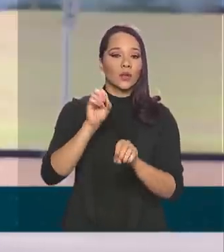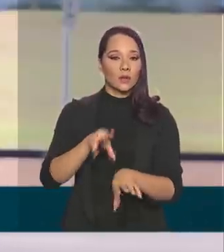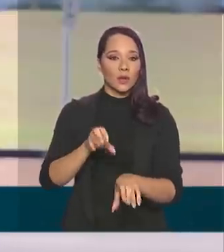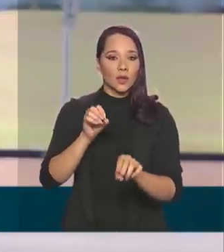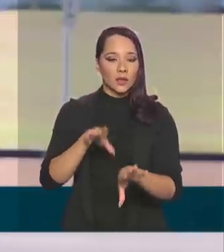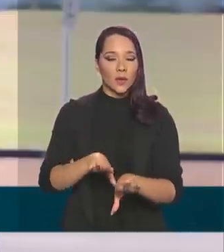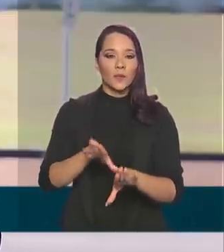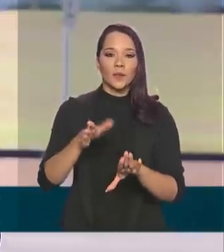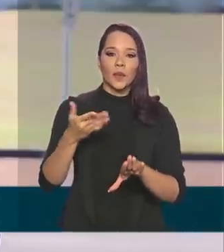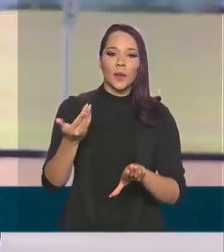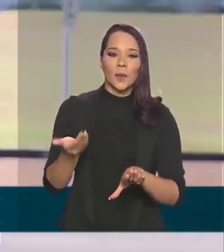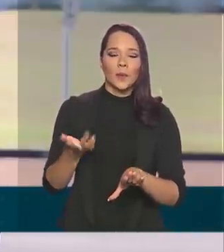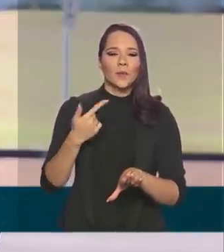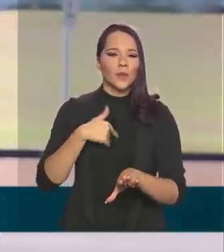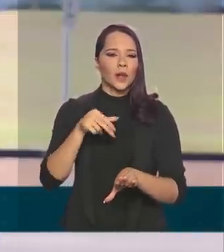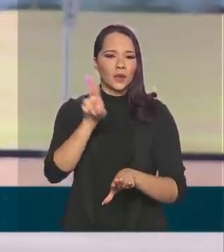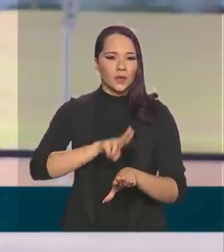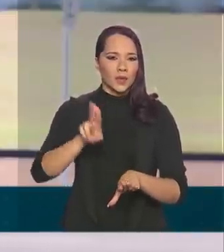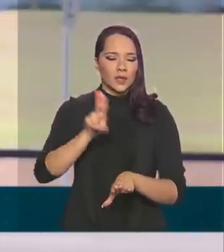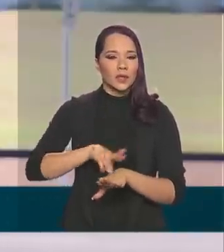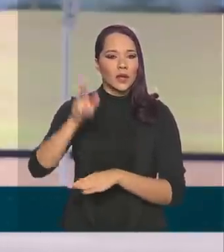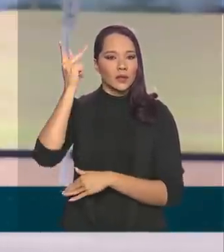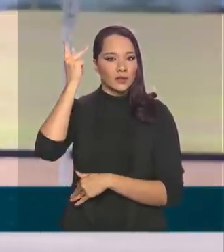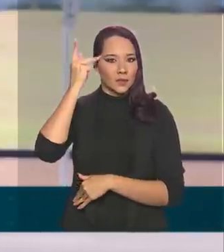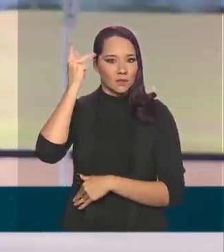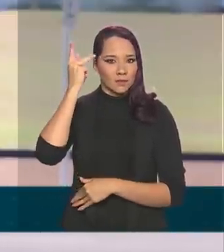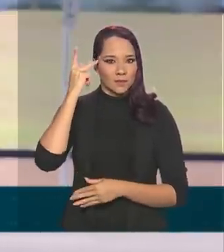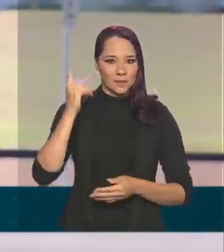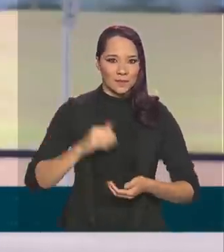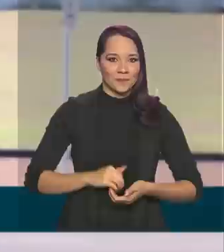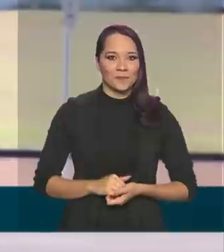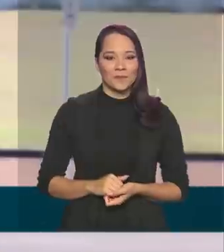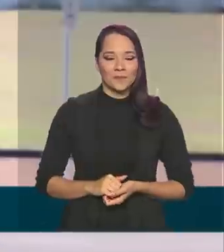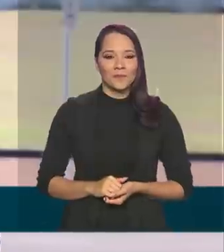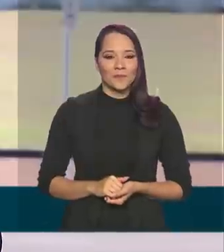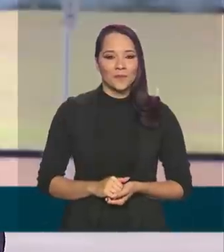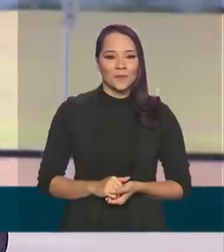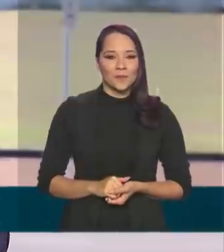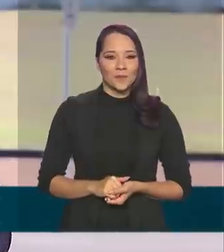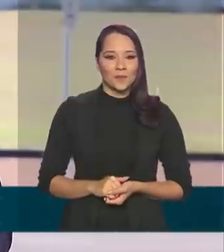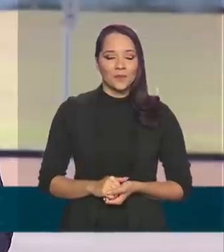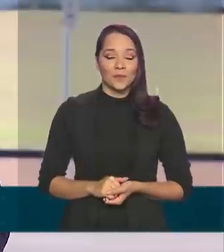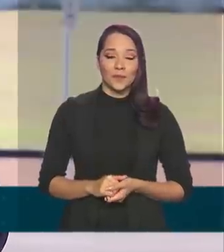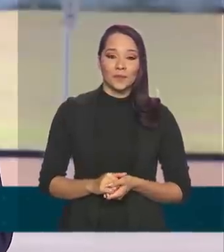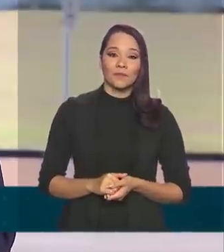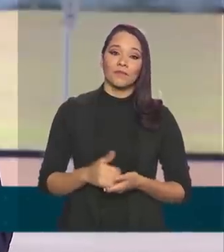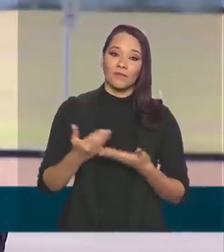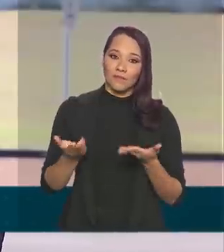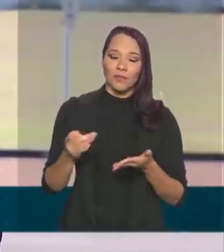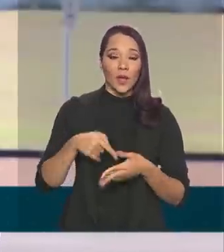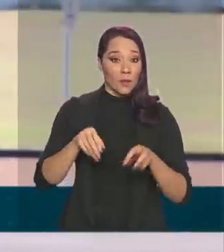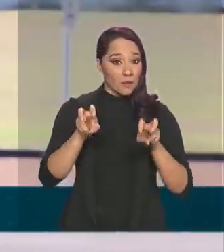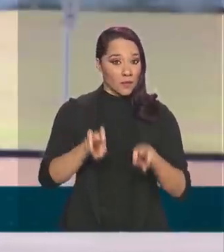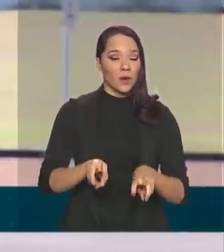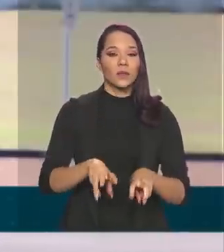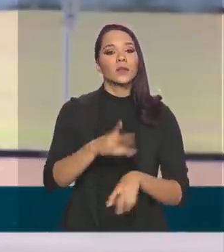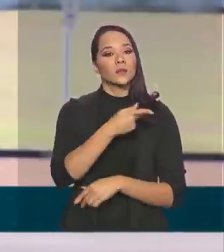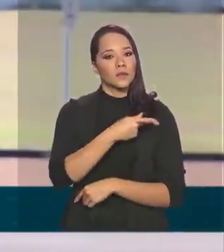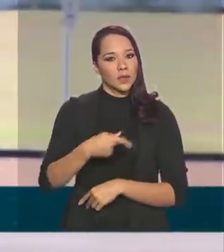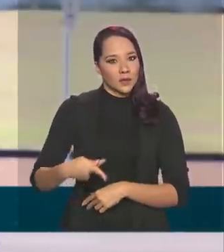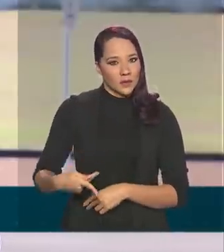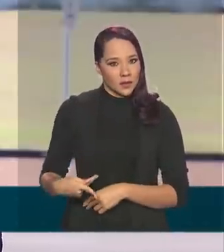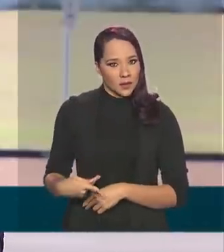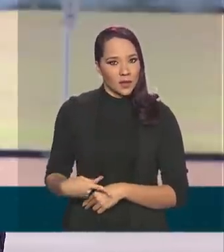pela Universidade de São Paulo. Além dessa posse, o presidente